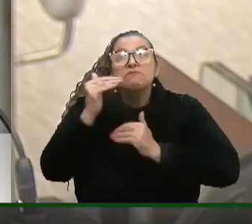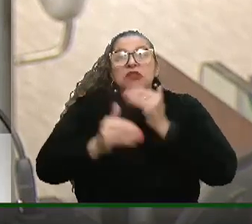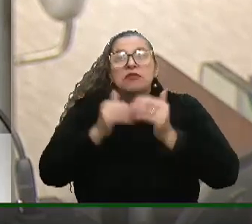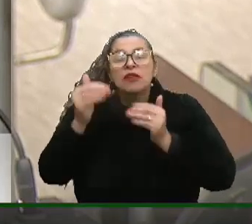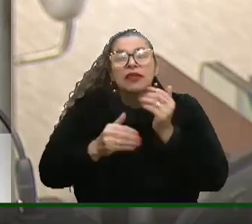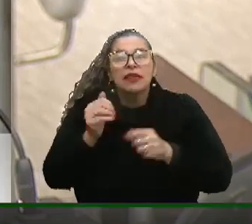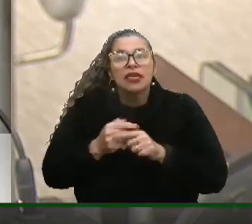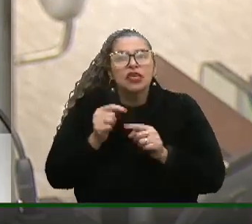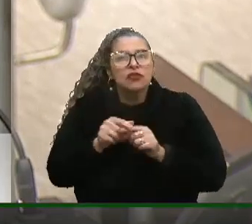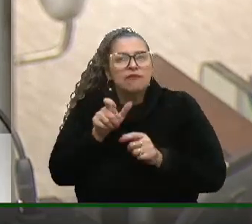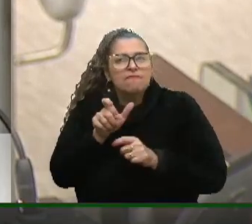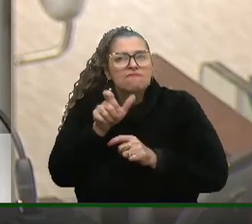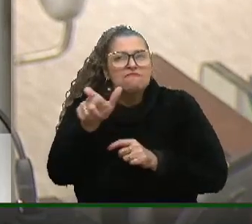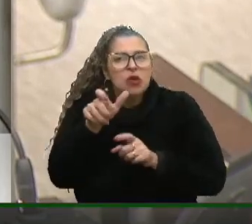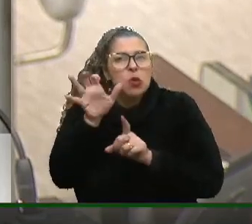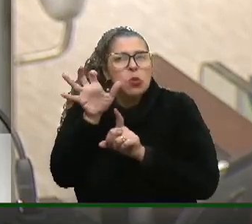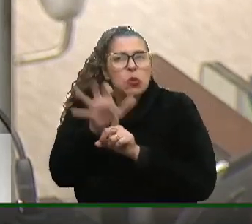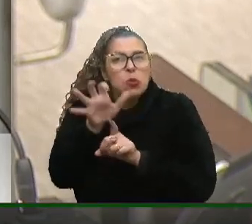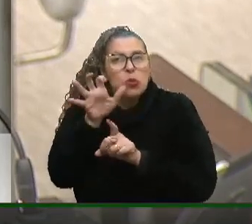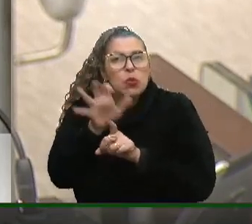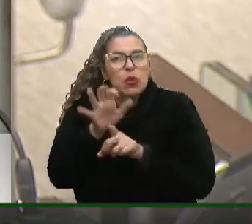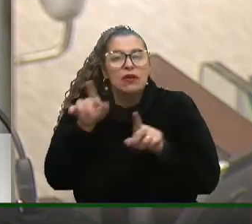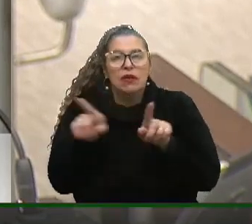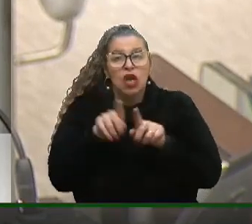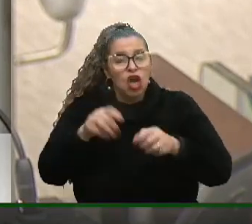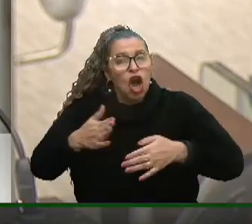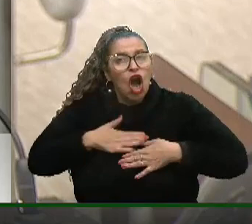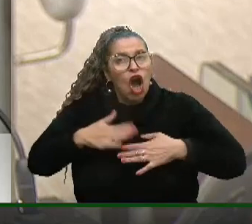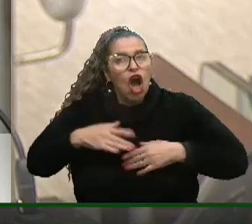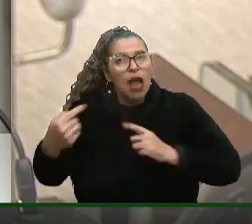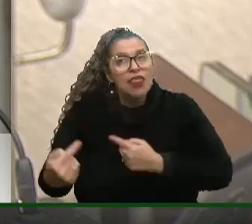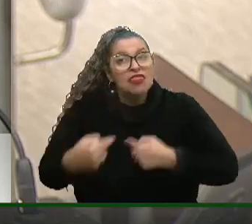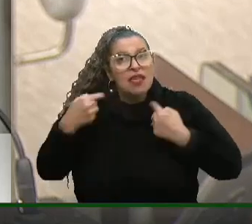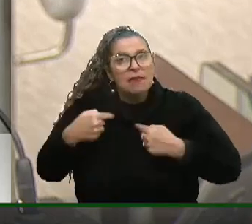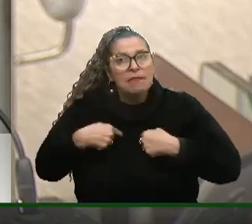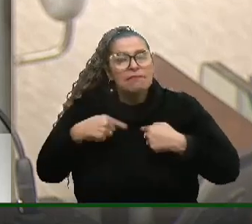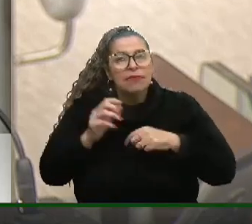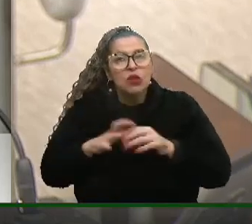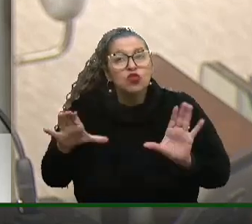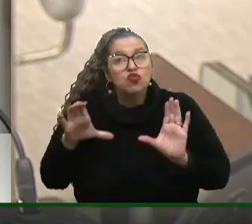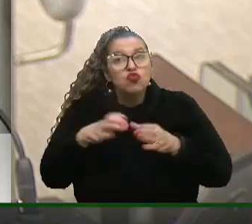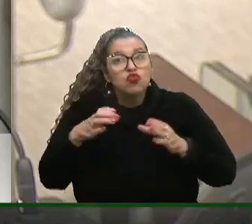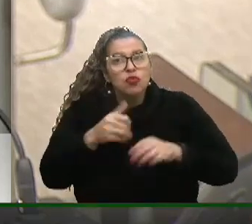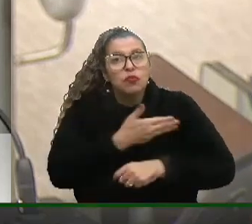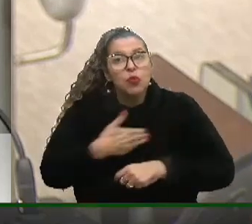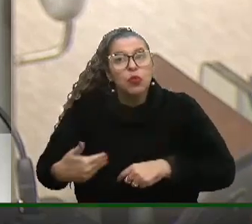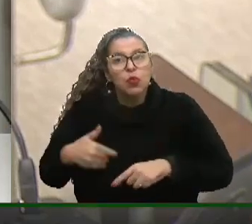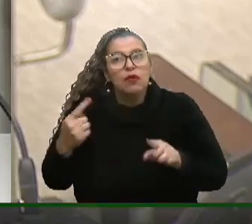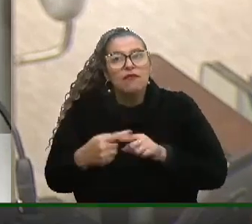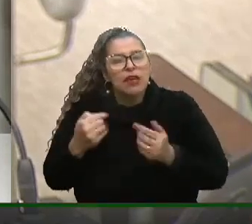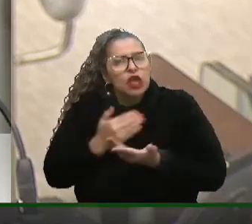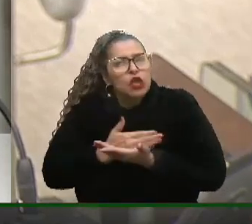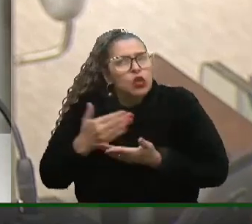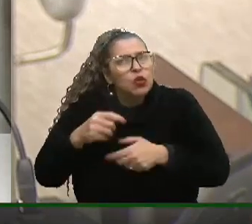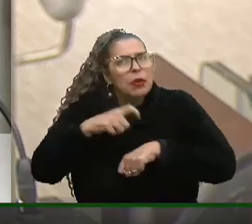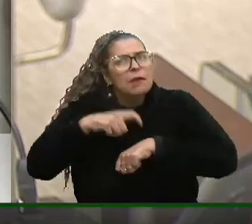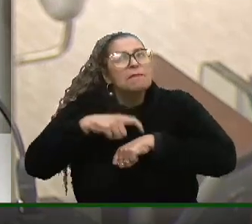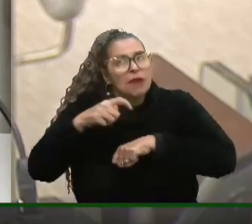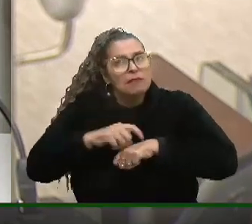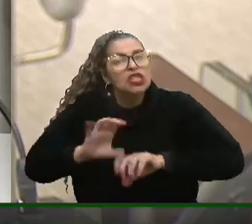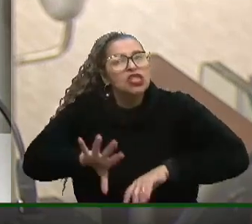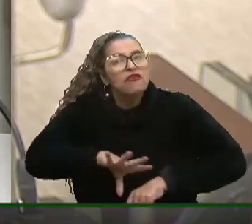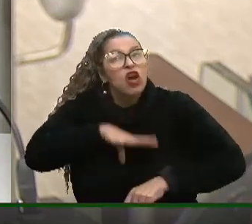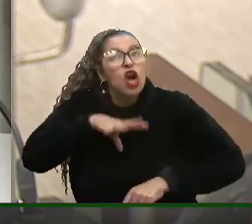intimidação que vem sendo construído contra mim por parte de integrantes do governo desde o momento em eu tive